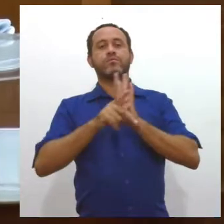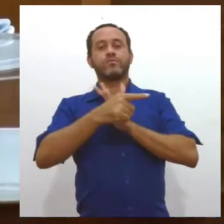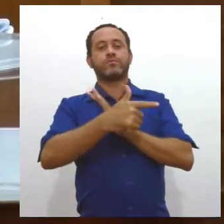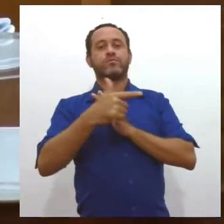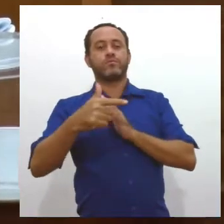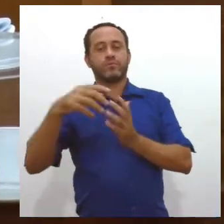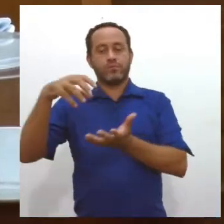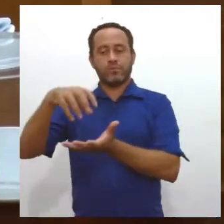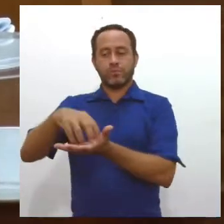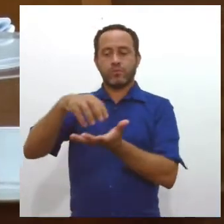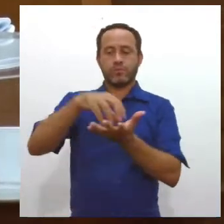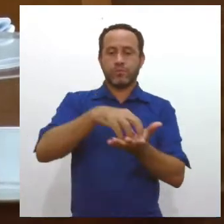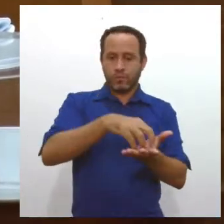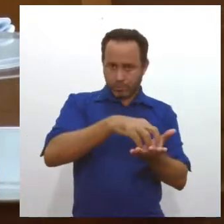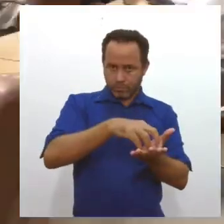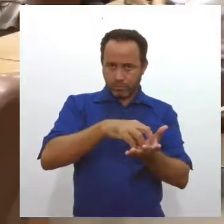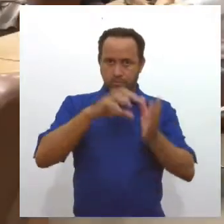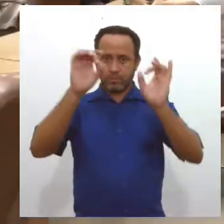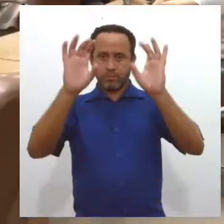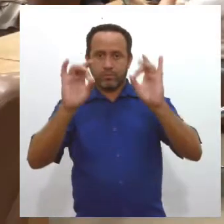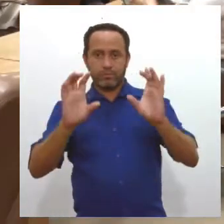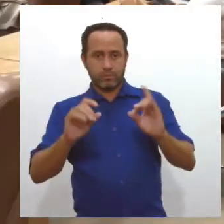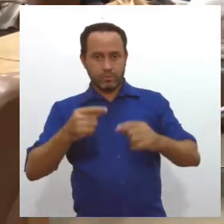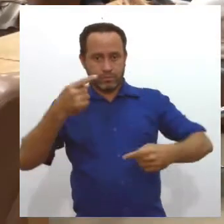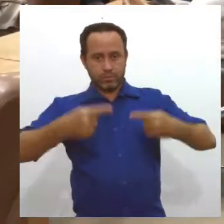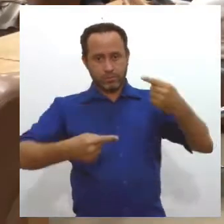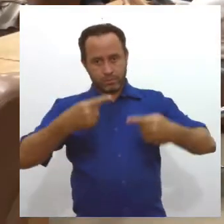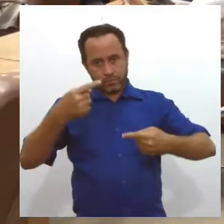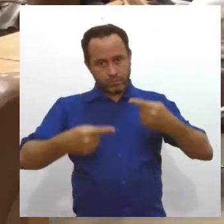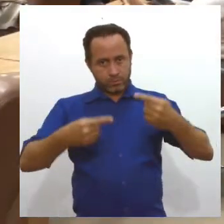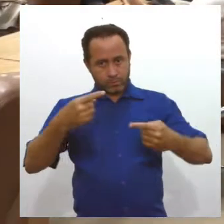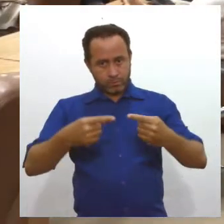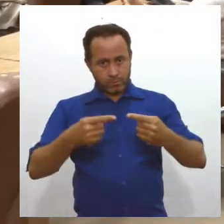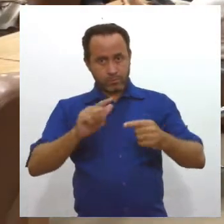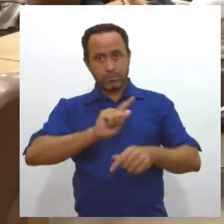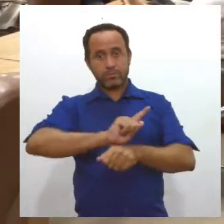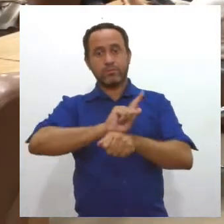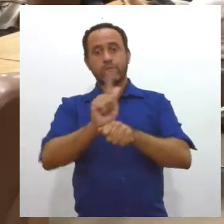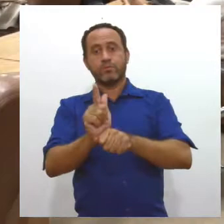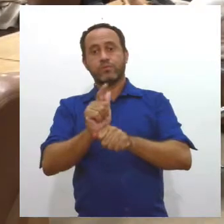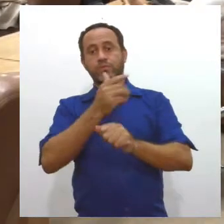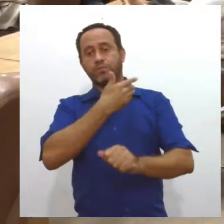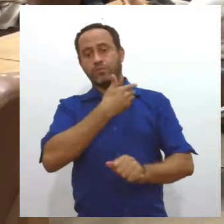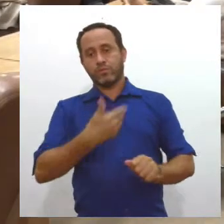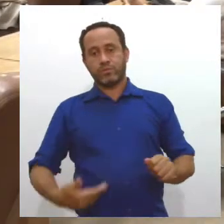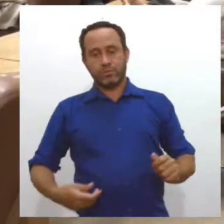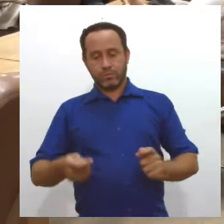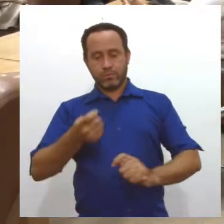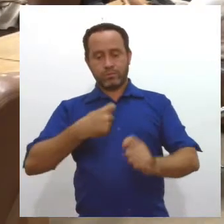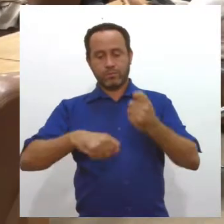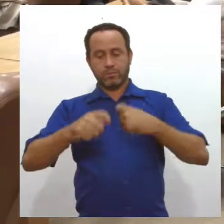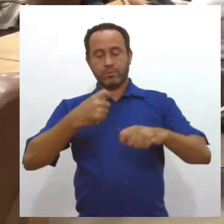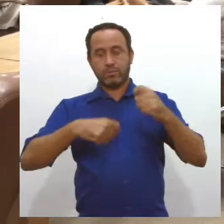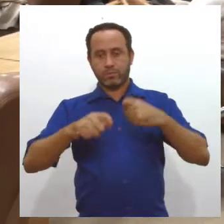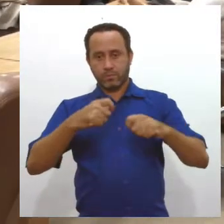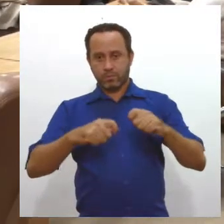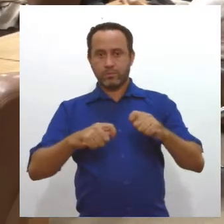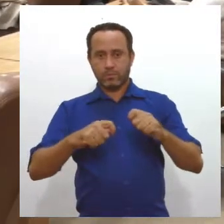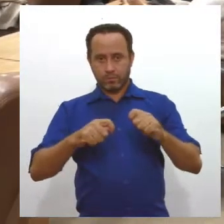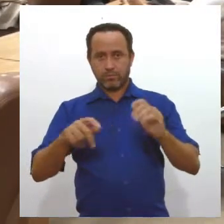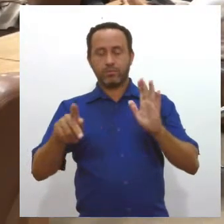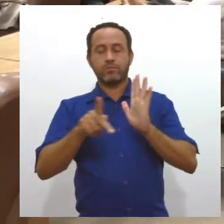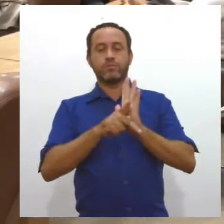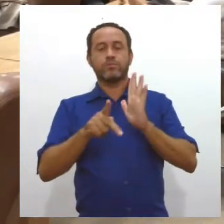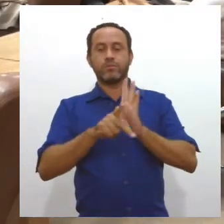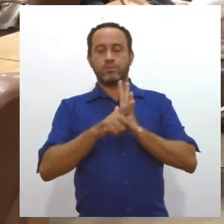cargos da carreira de especialista em políticas públicas e gestão governamental da administração direta, autárquica e